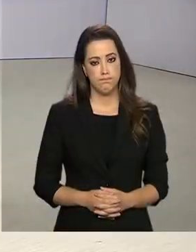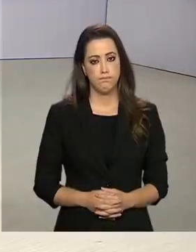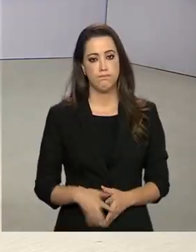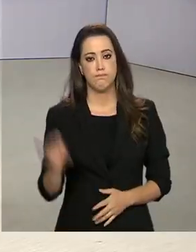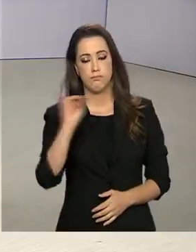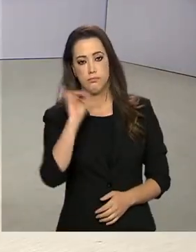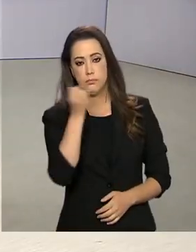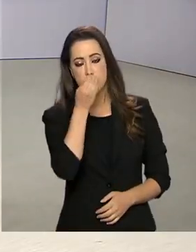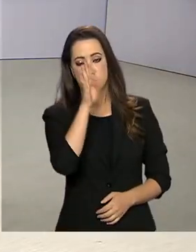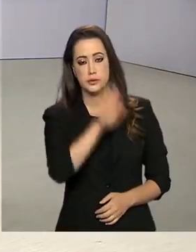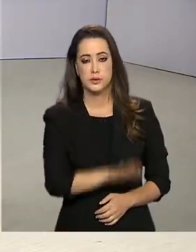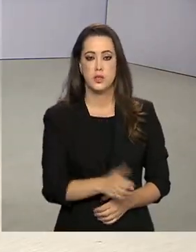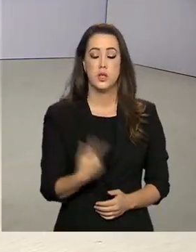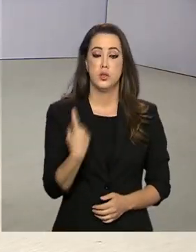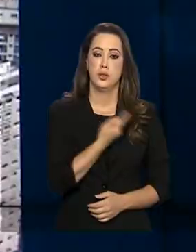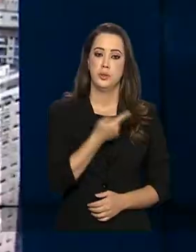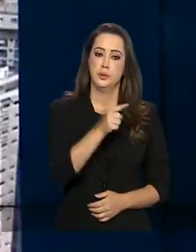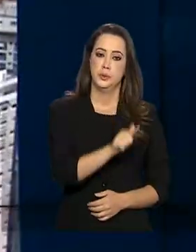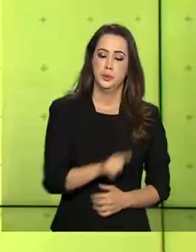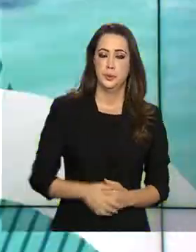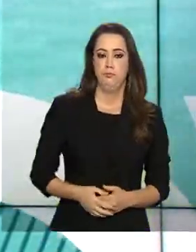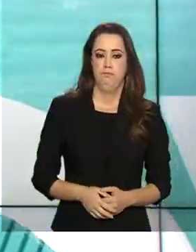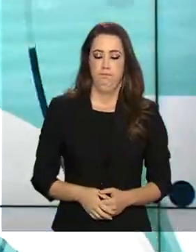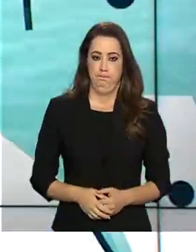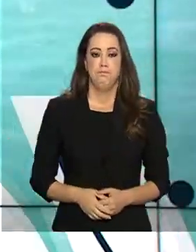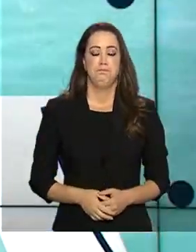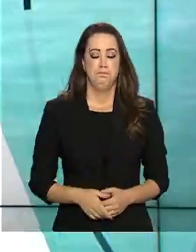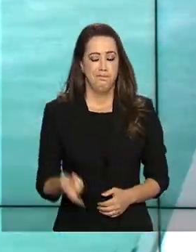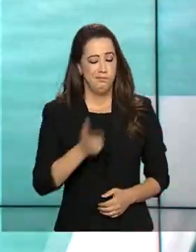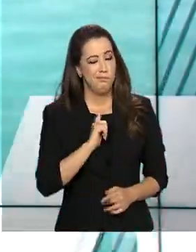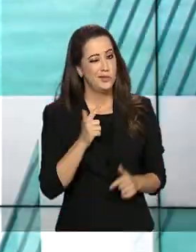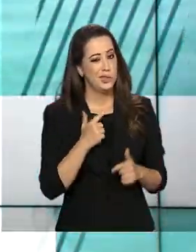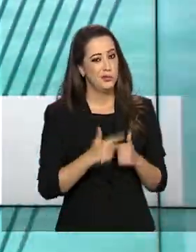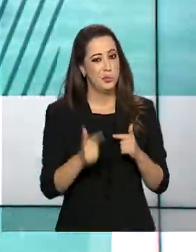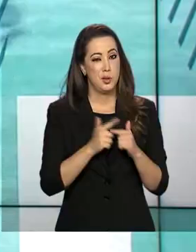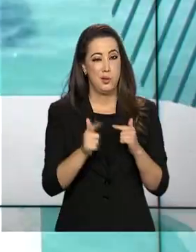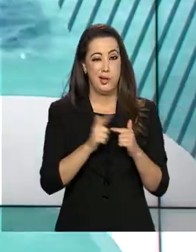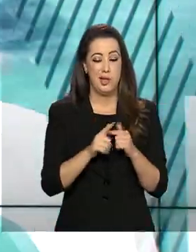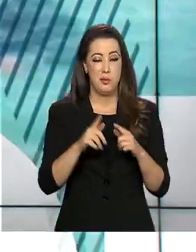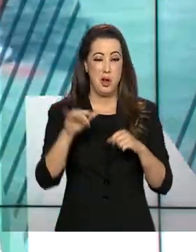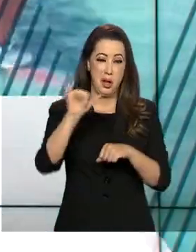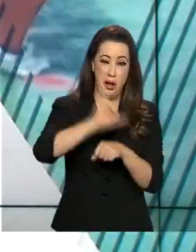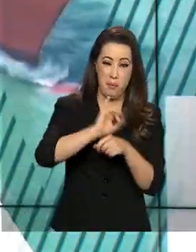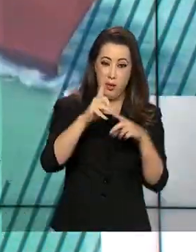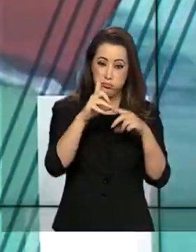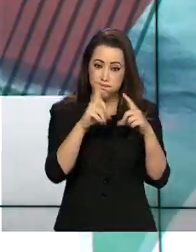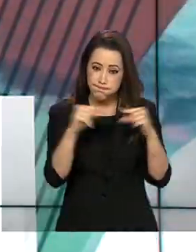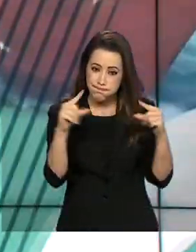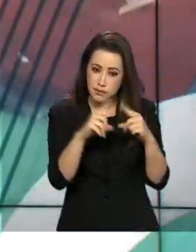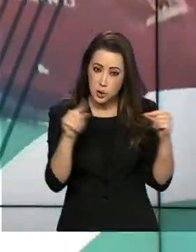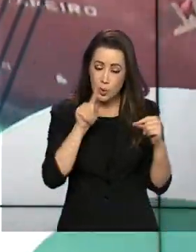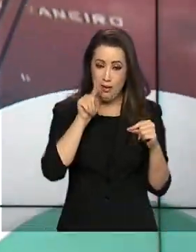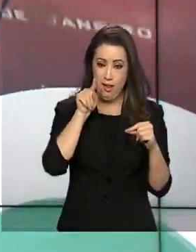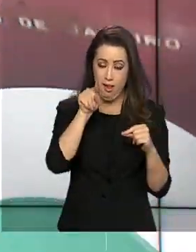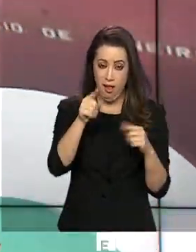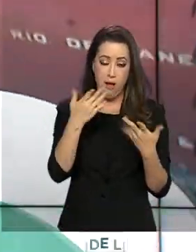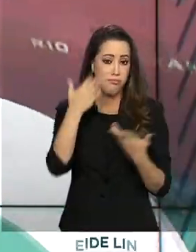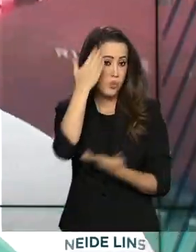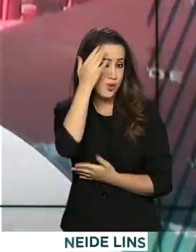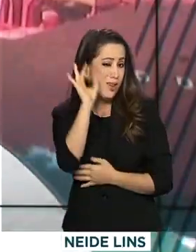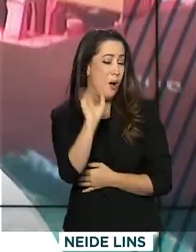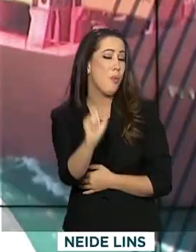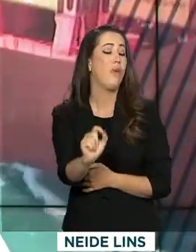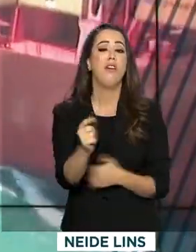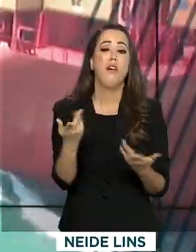Olá, boa tarde, estamos de volta. Uma grande explosão aconteceu hoje em Beirute, capital do Líbano. Ainda não se